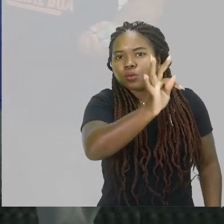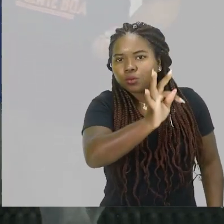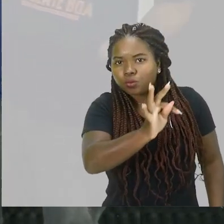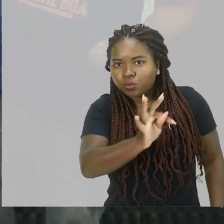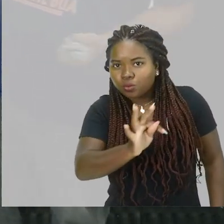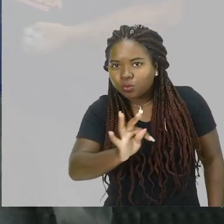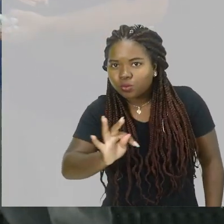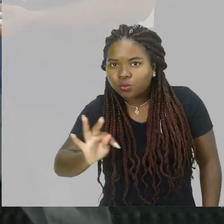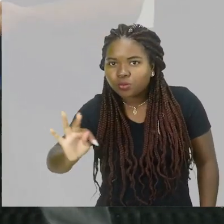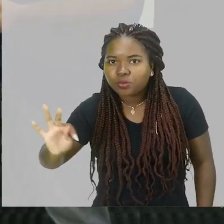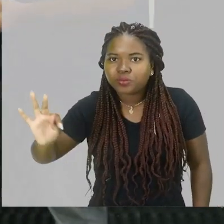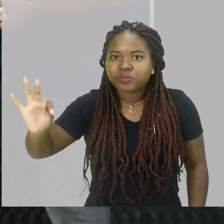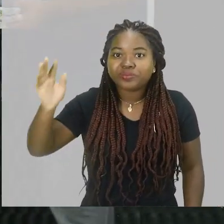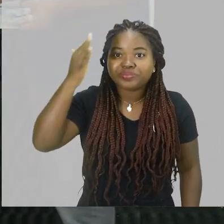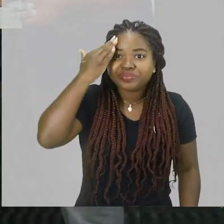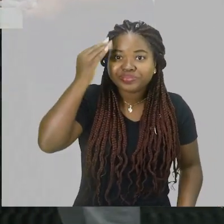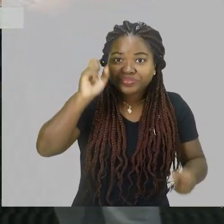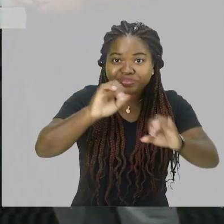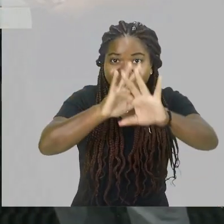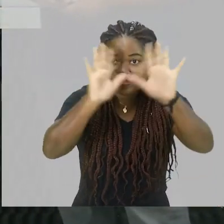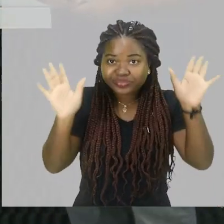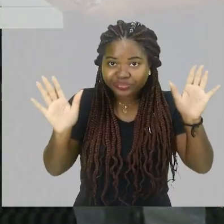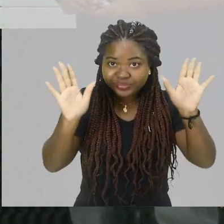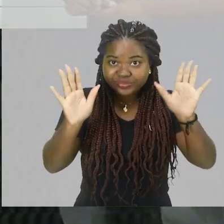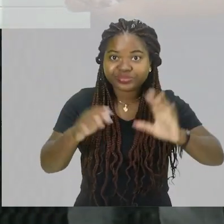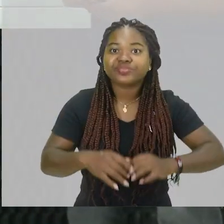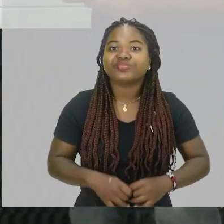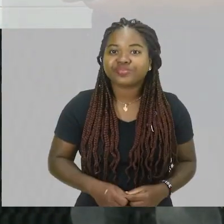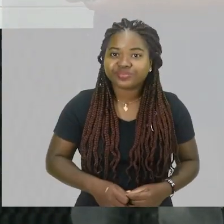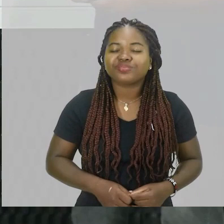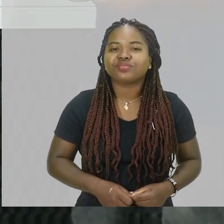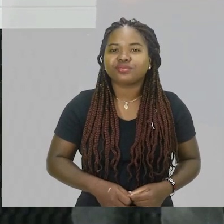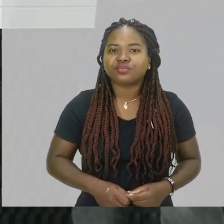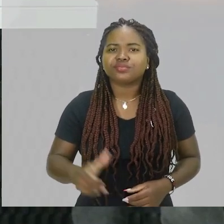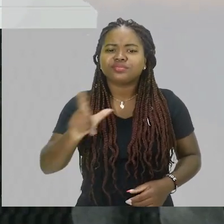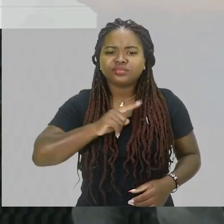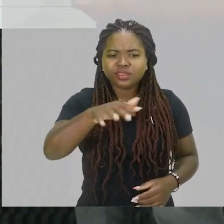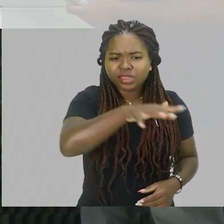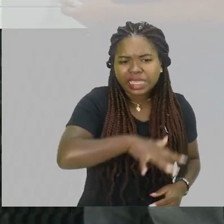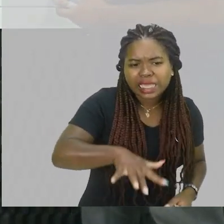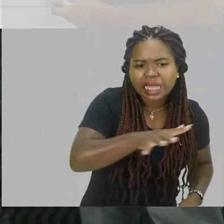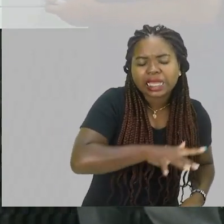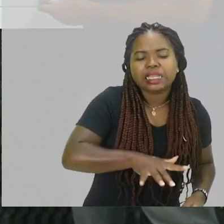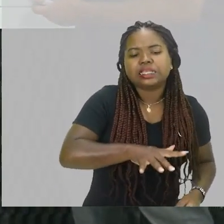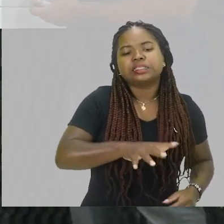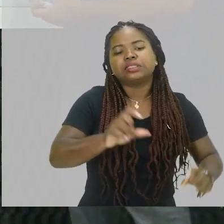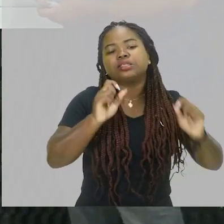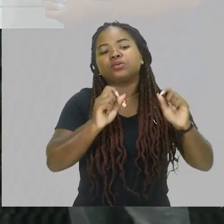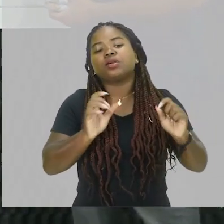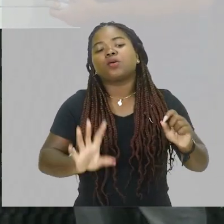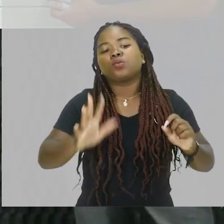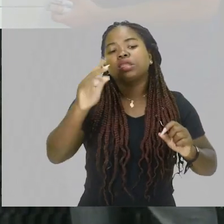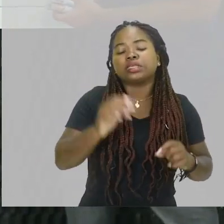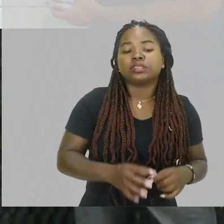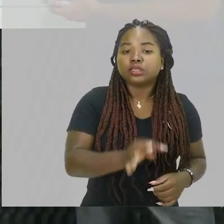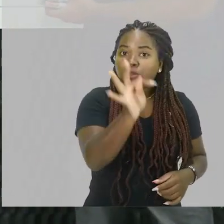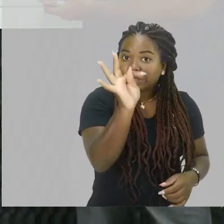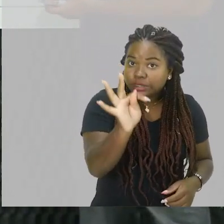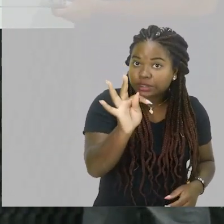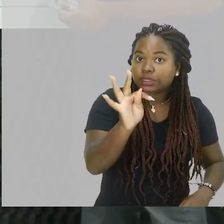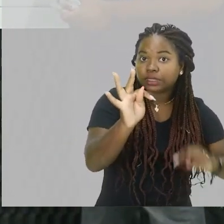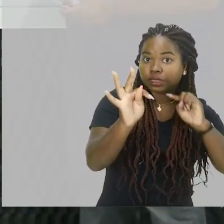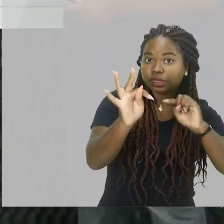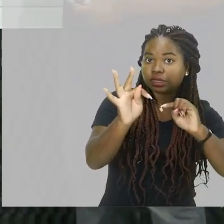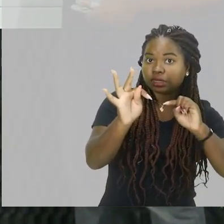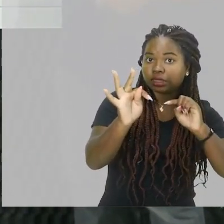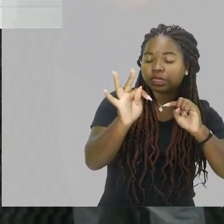desculpa, de translação da Terra em torno do Sol, nós vamos ter locais em que, né, em que essa Terra, né, que o